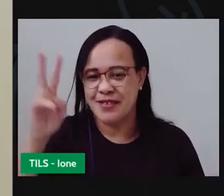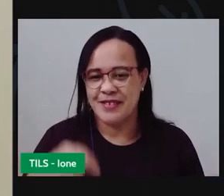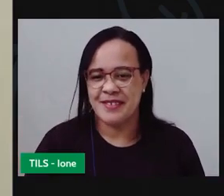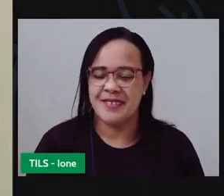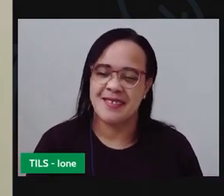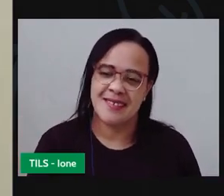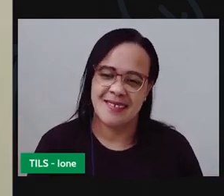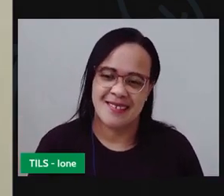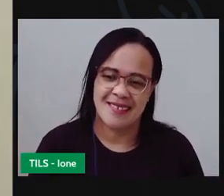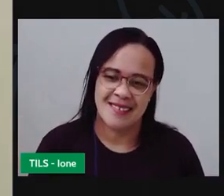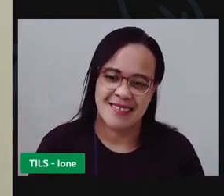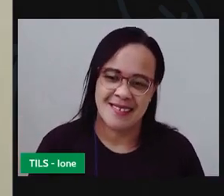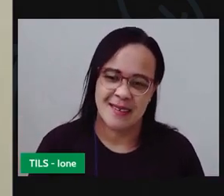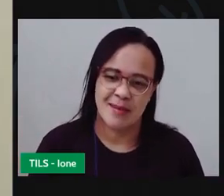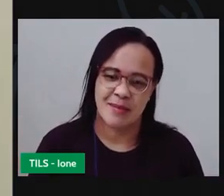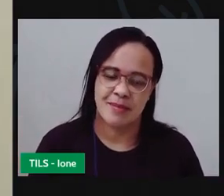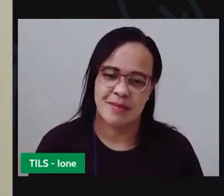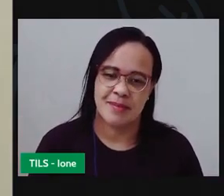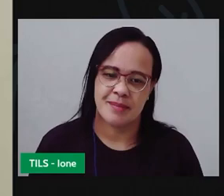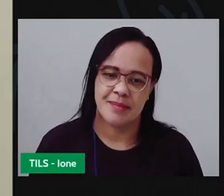agora a gente vai